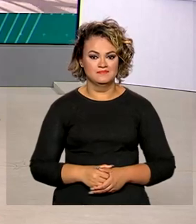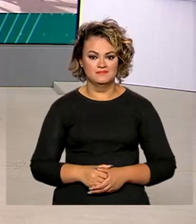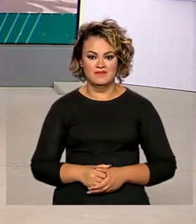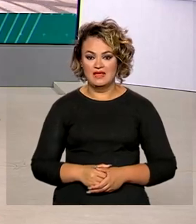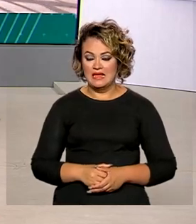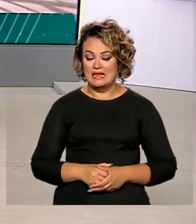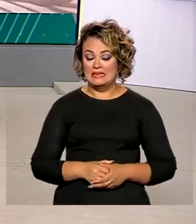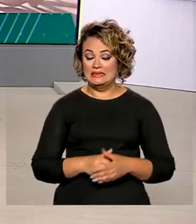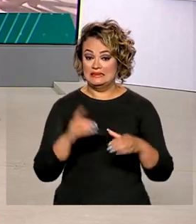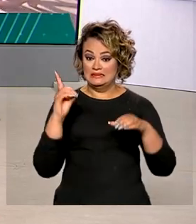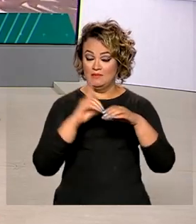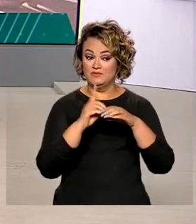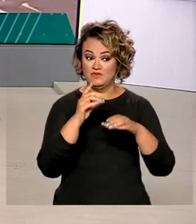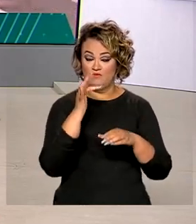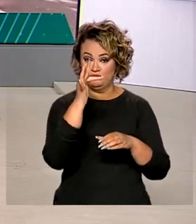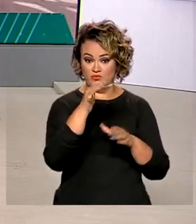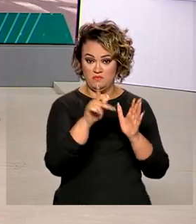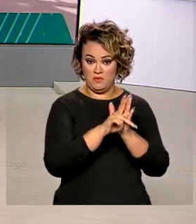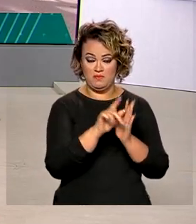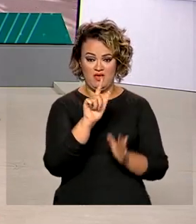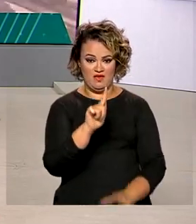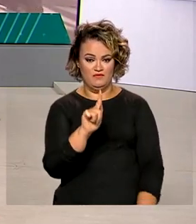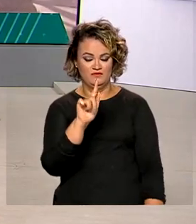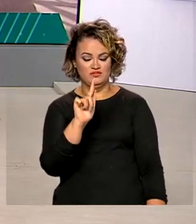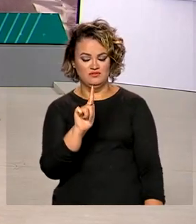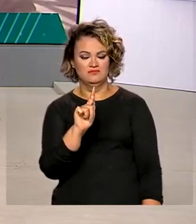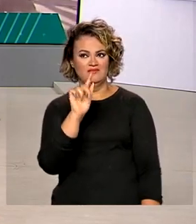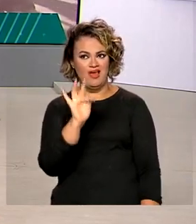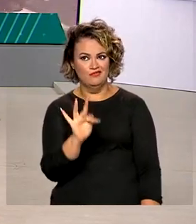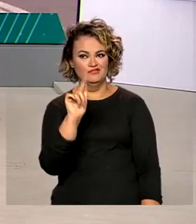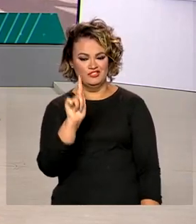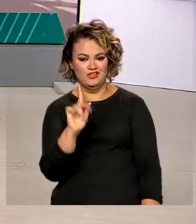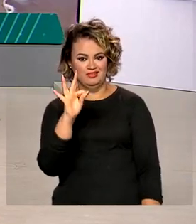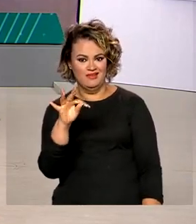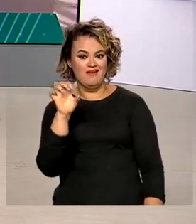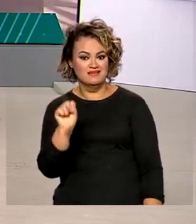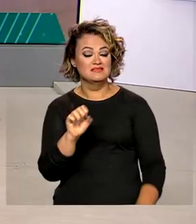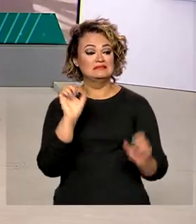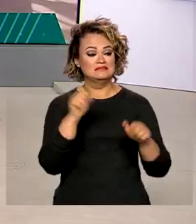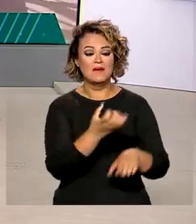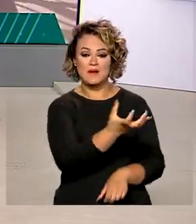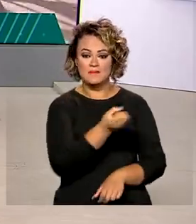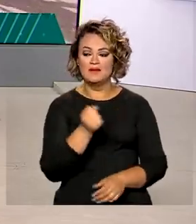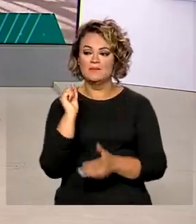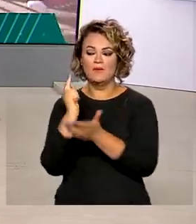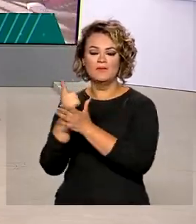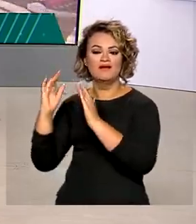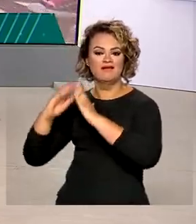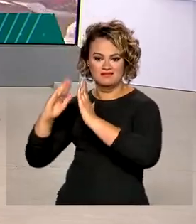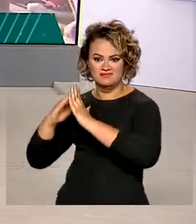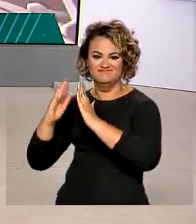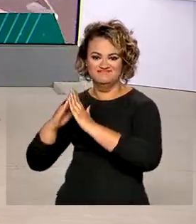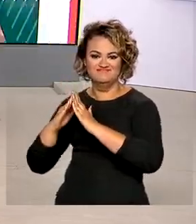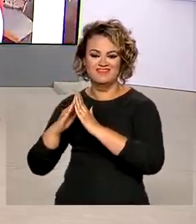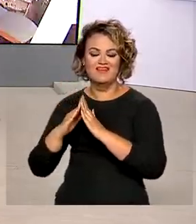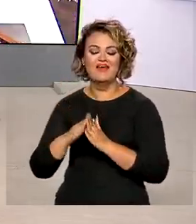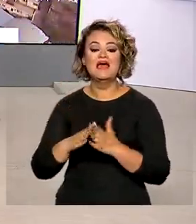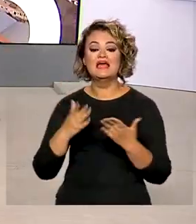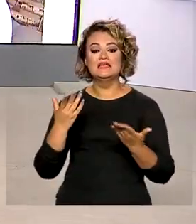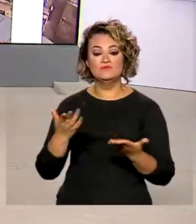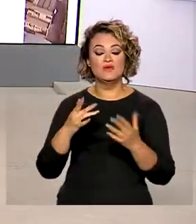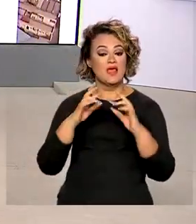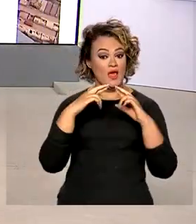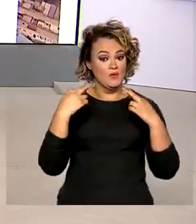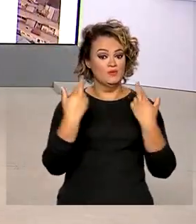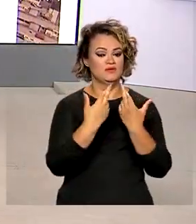Depósitos futuros do FGTS vão poder ser utilizados na compra de imóveis. A decisão foi tomada em